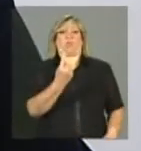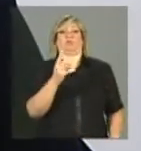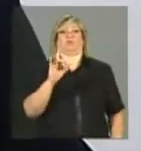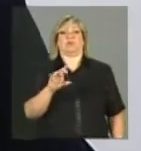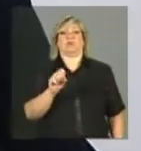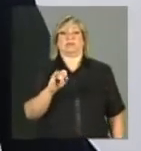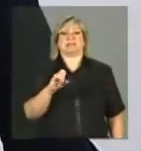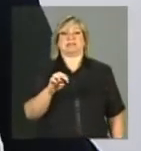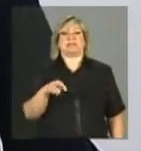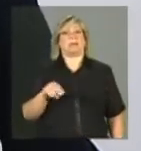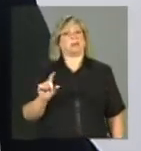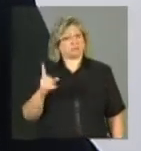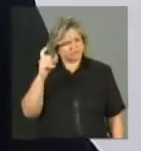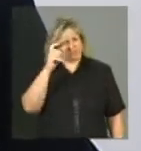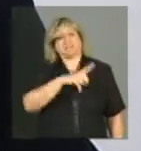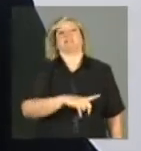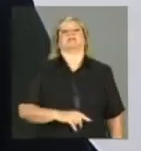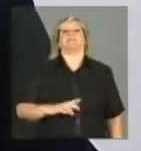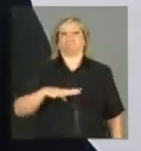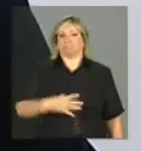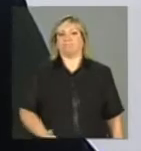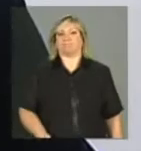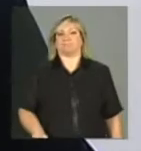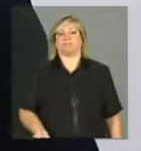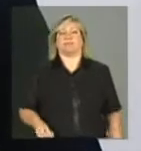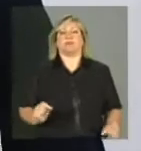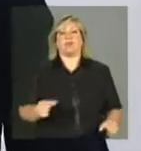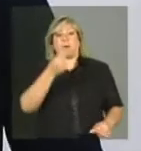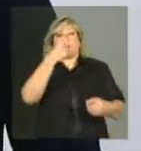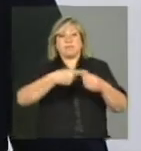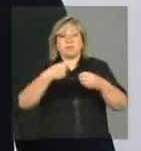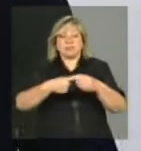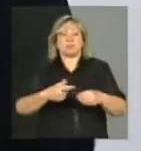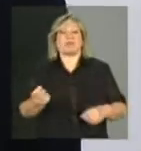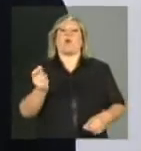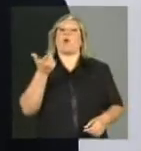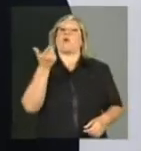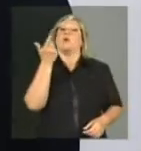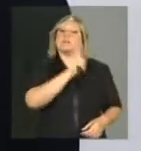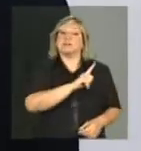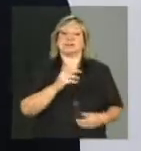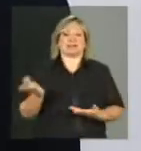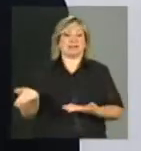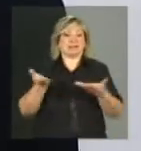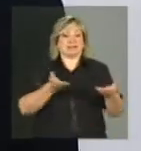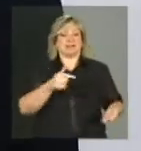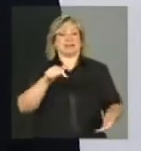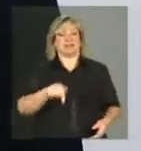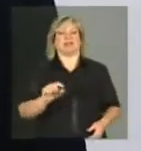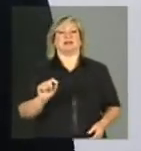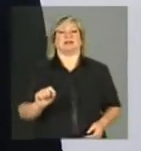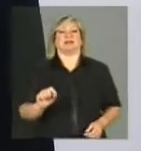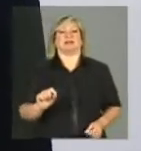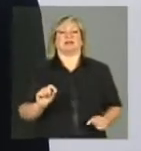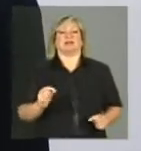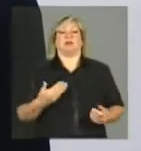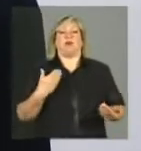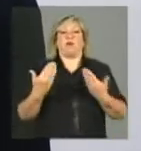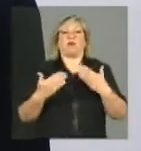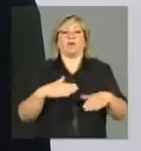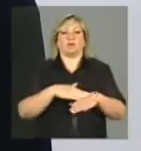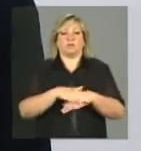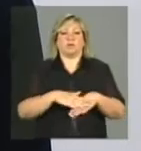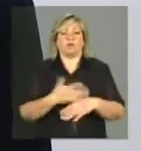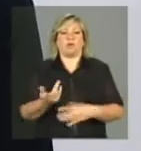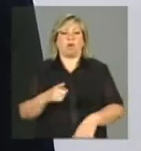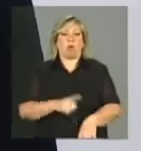desafio. O município que consegue trazer para a pauta, para a mesa de negociação, ou para a hora que você está